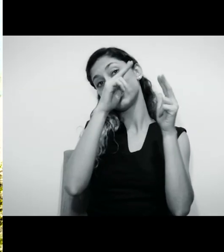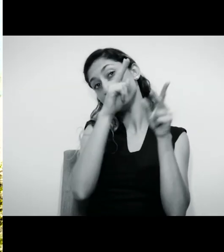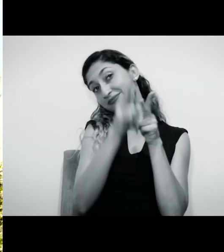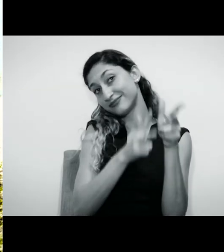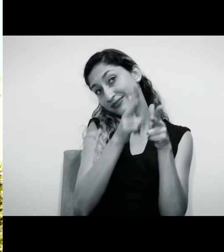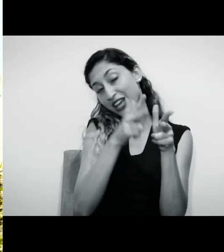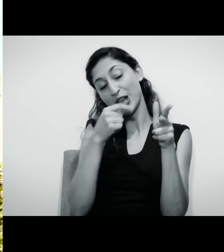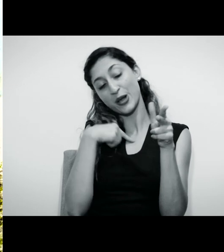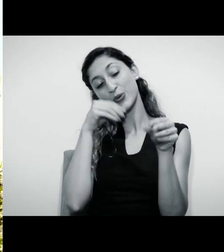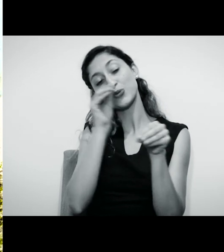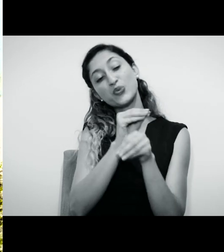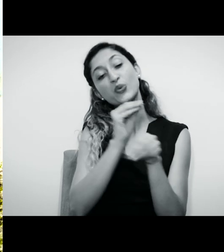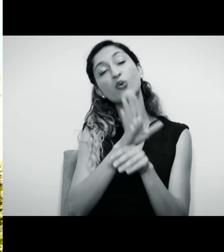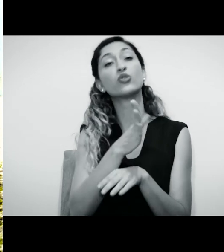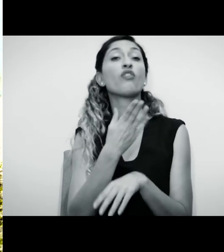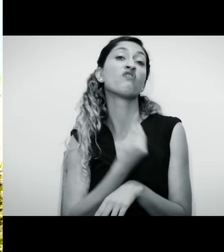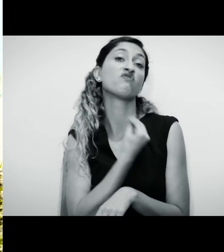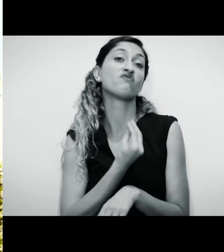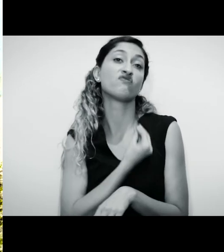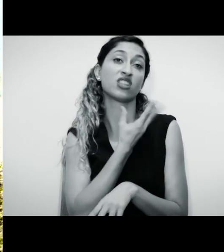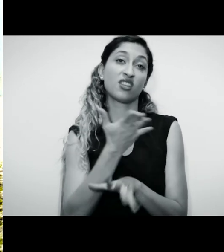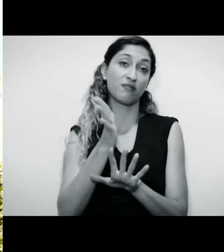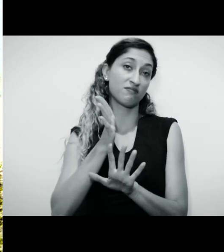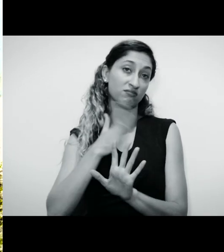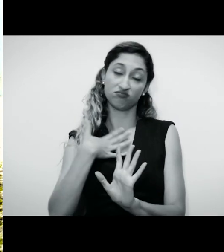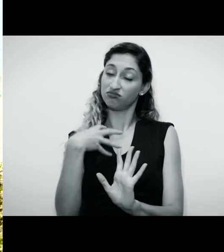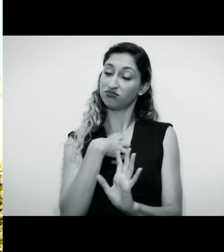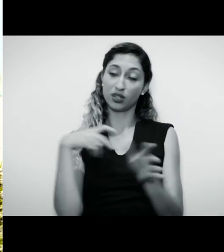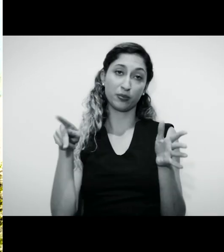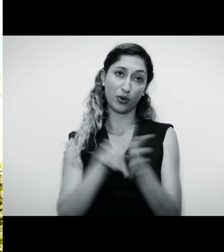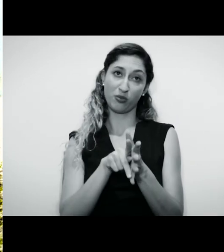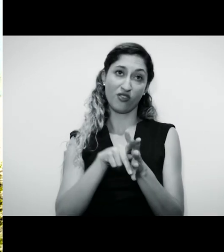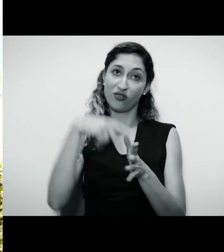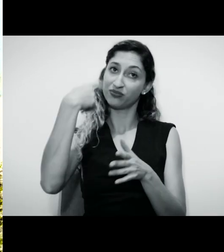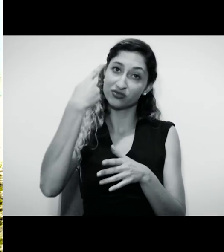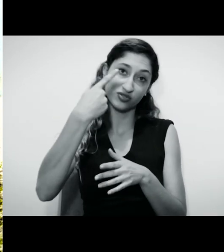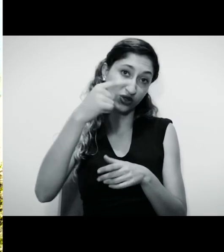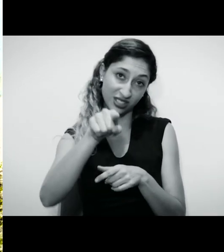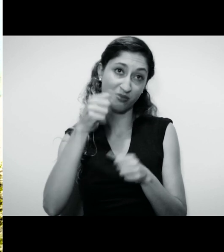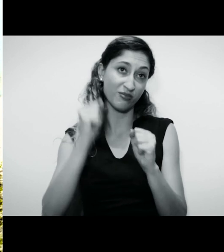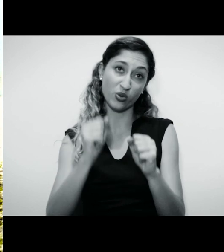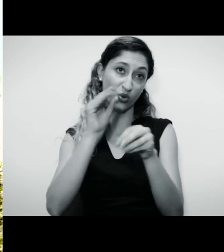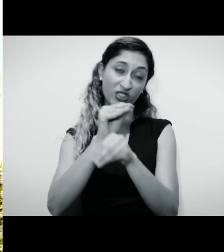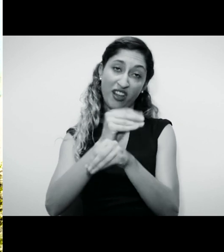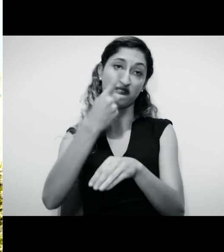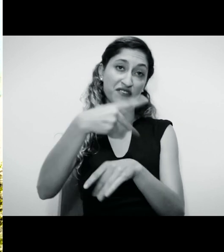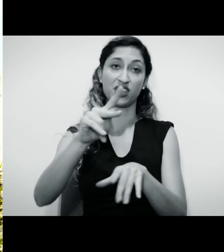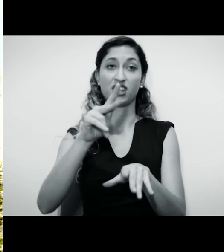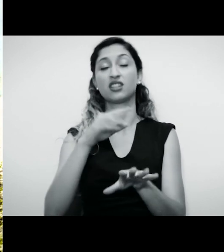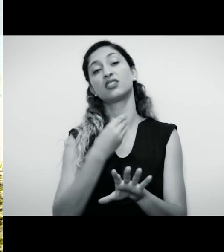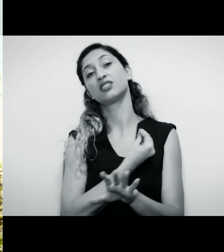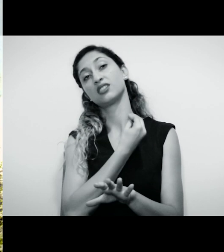trem. Planto a vida do meu jeito. Quem quiser, plante também. O direito é tão gozado